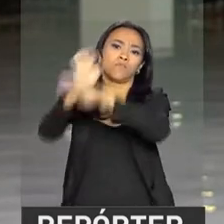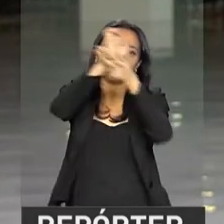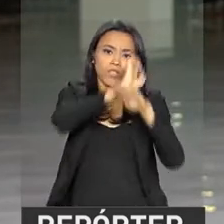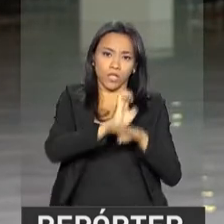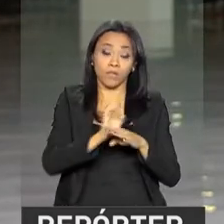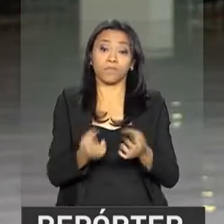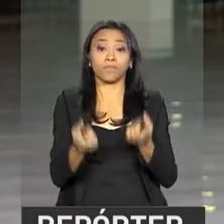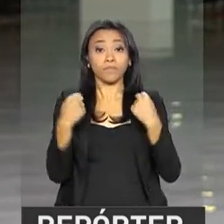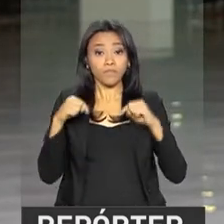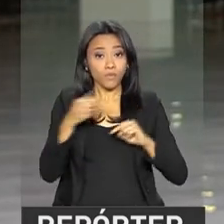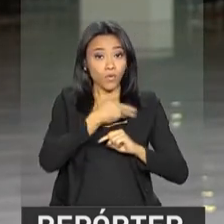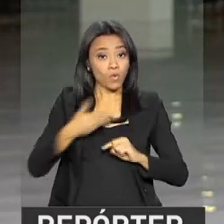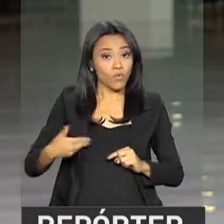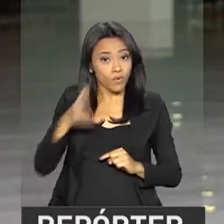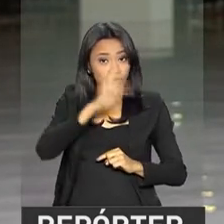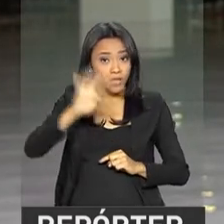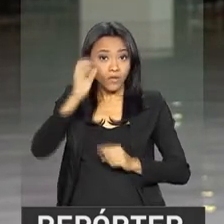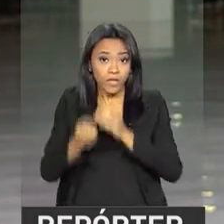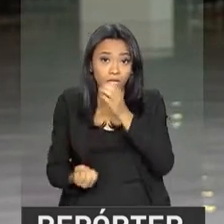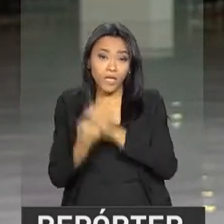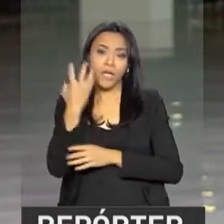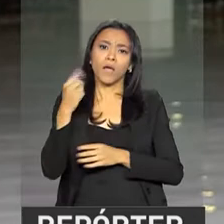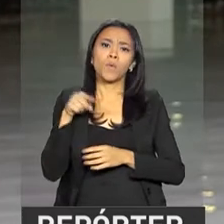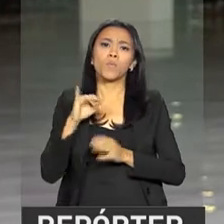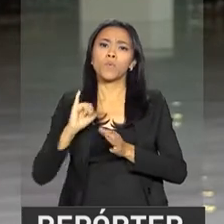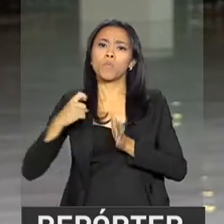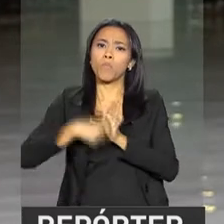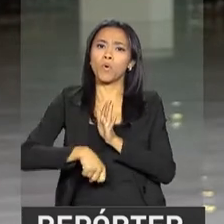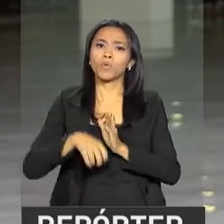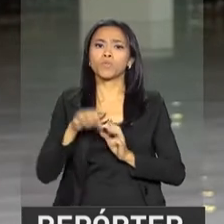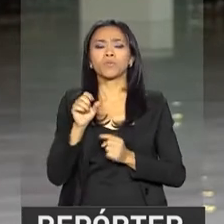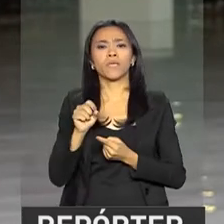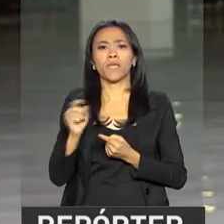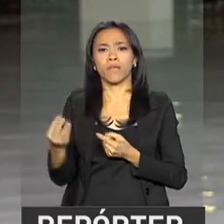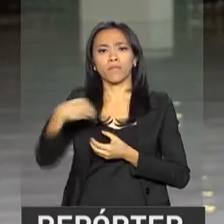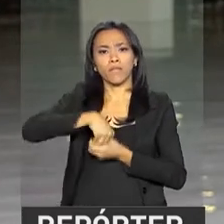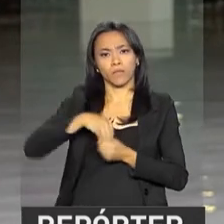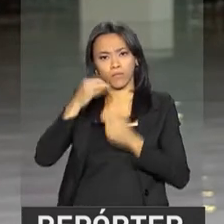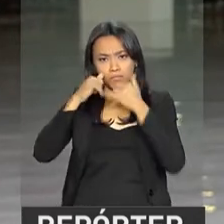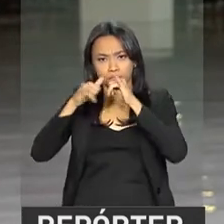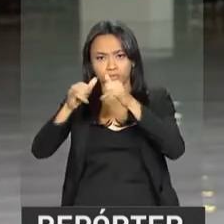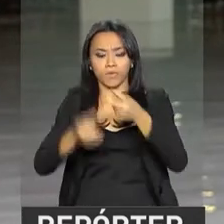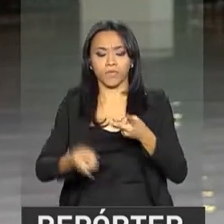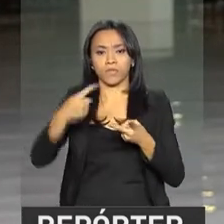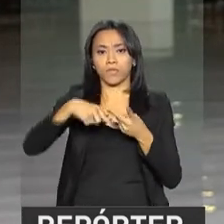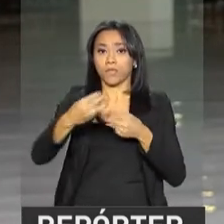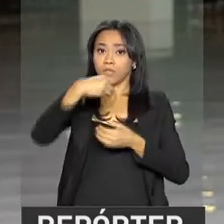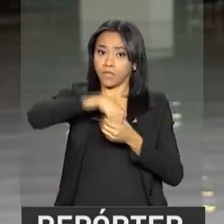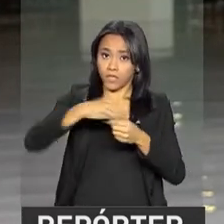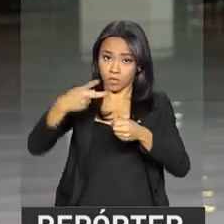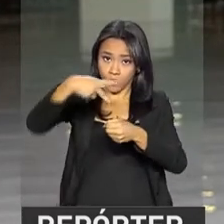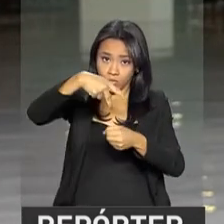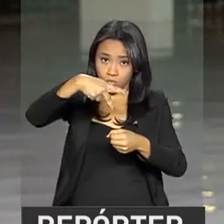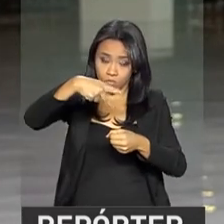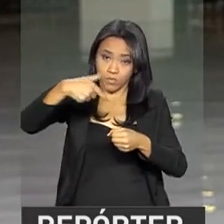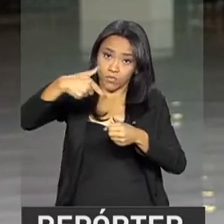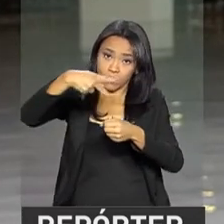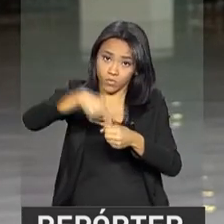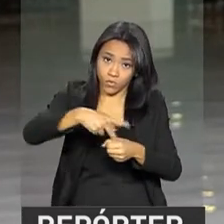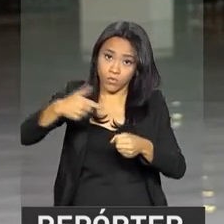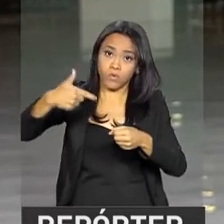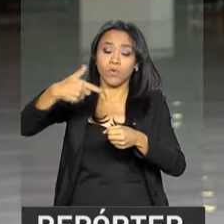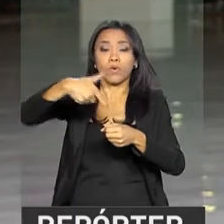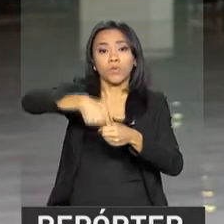para a União, seria criado o Imposto Seletivo, que vai incidir sobre energia elétrica, combustíveis, cigarros, entre outros.